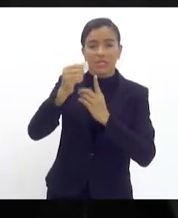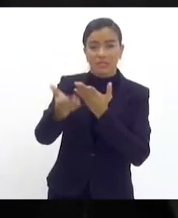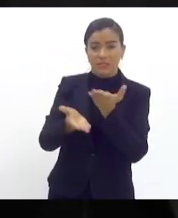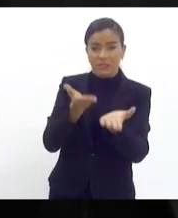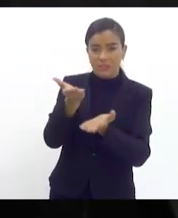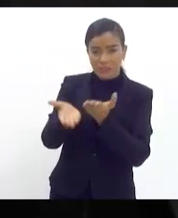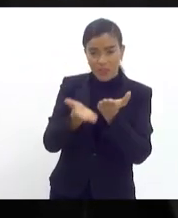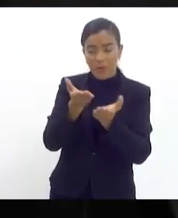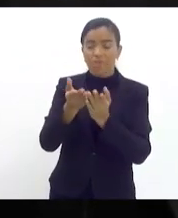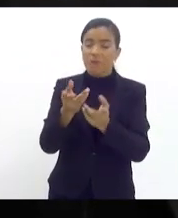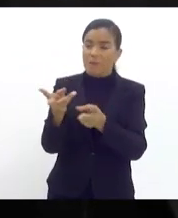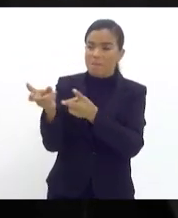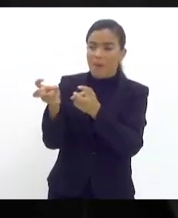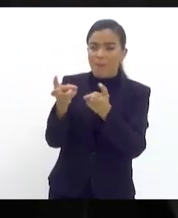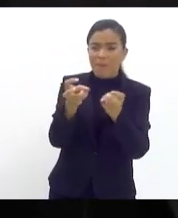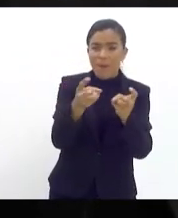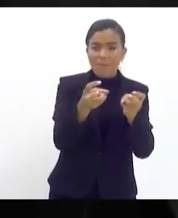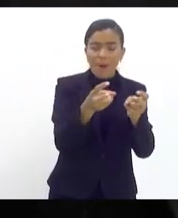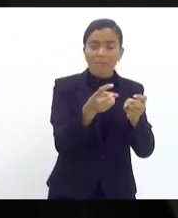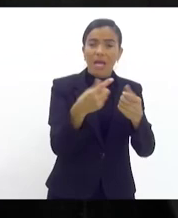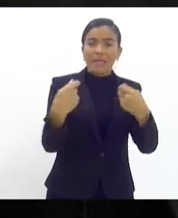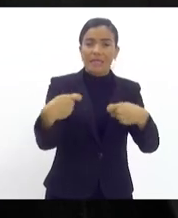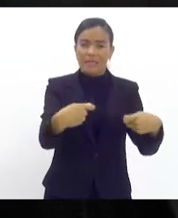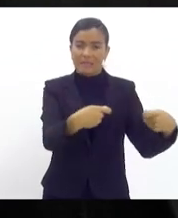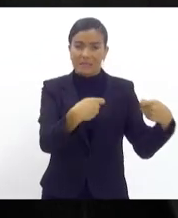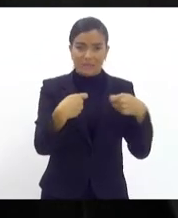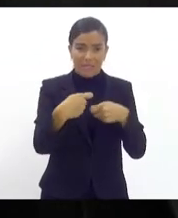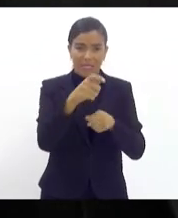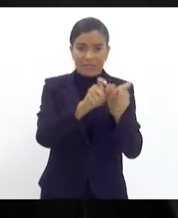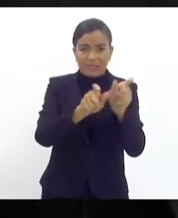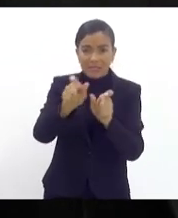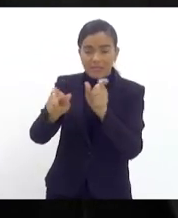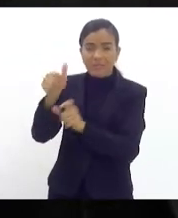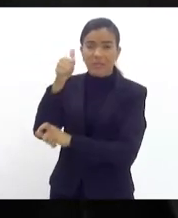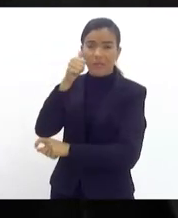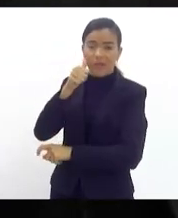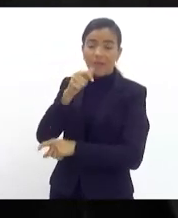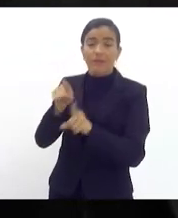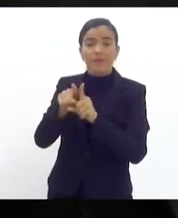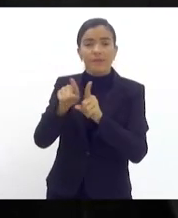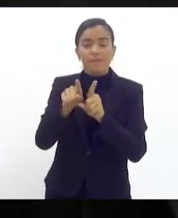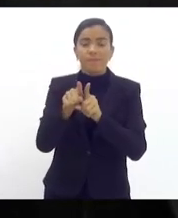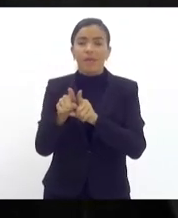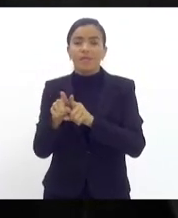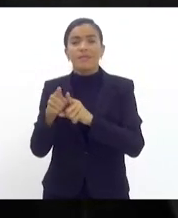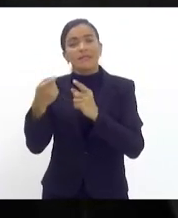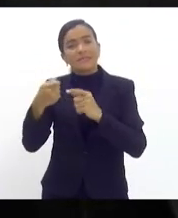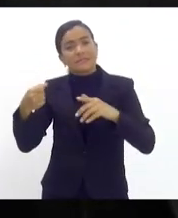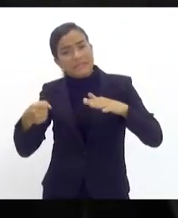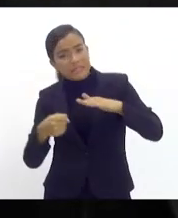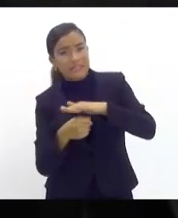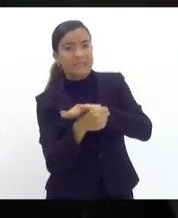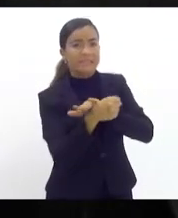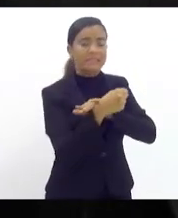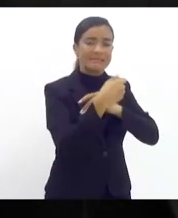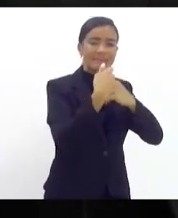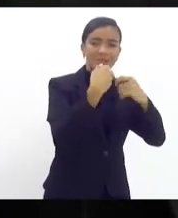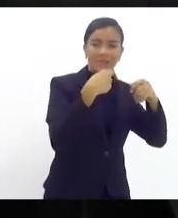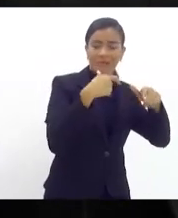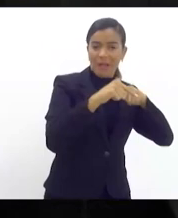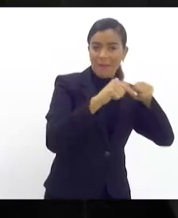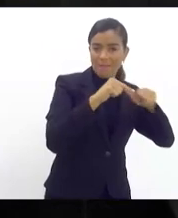percebendo a necessidade dessas mulheres do seu retorno ao mercado de trabalho do